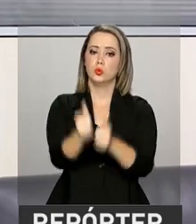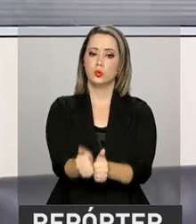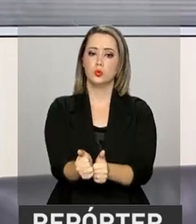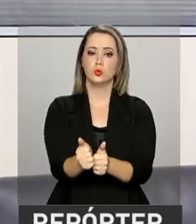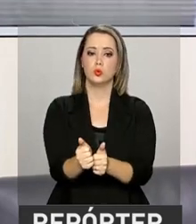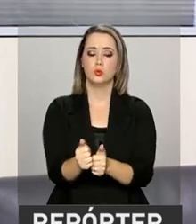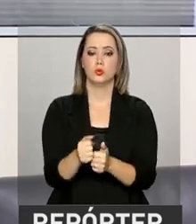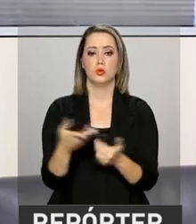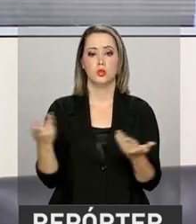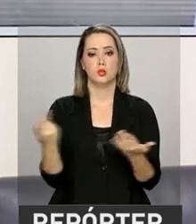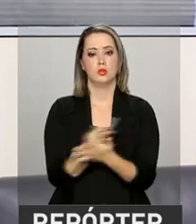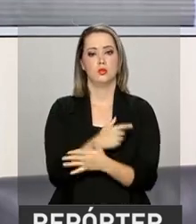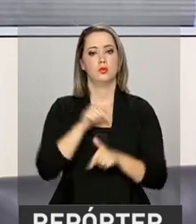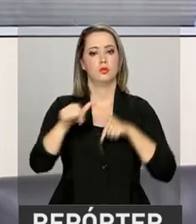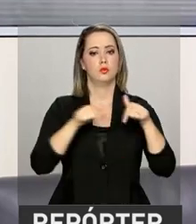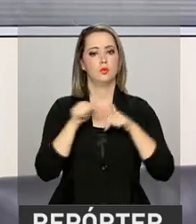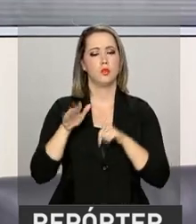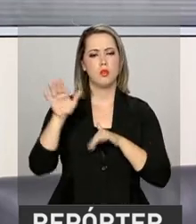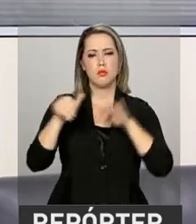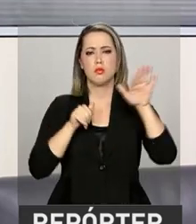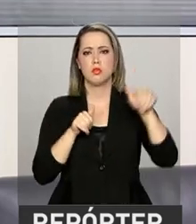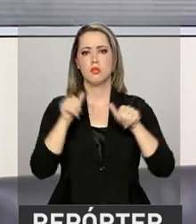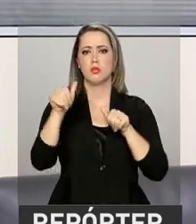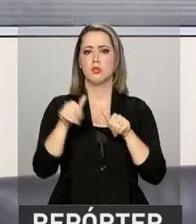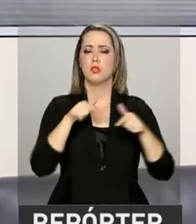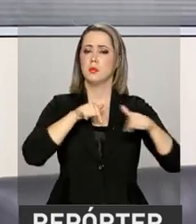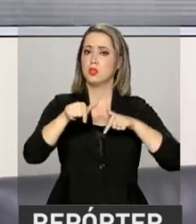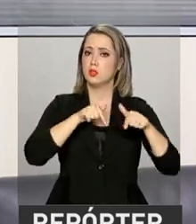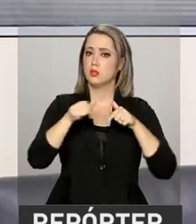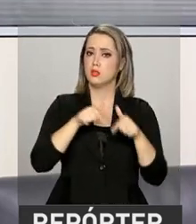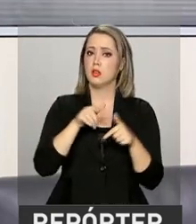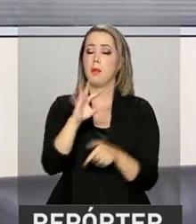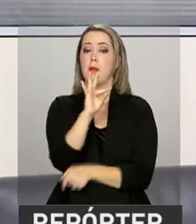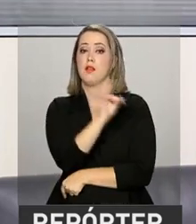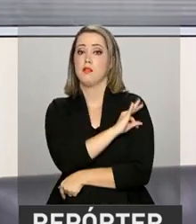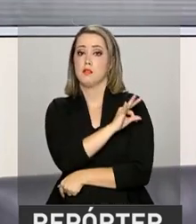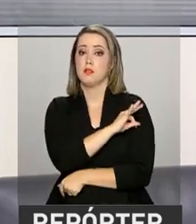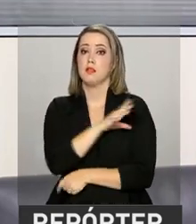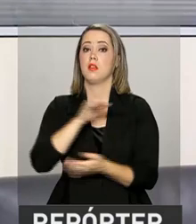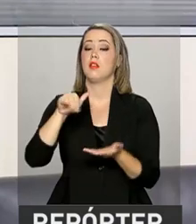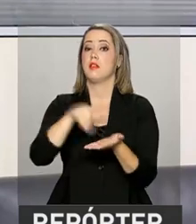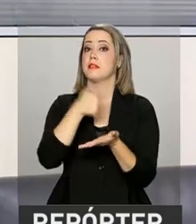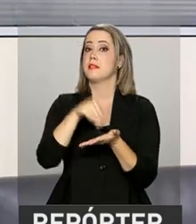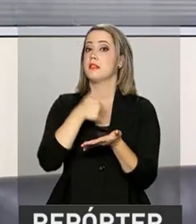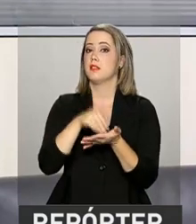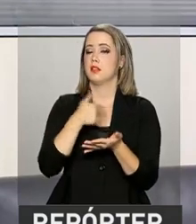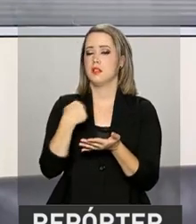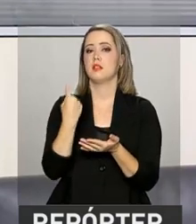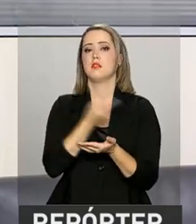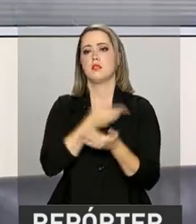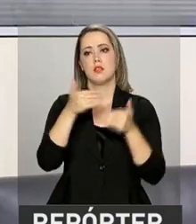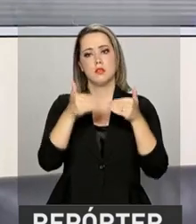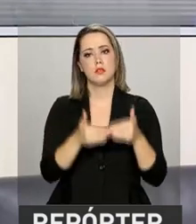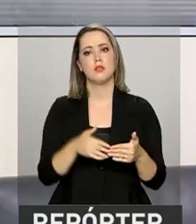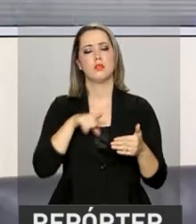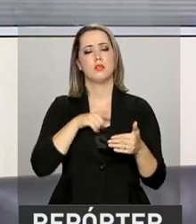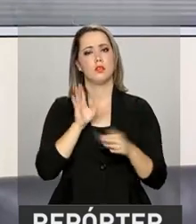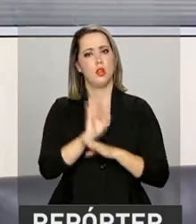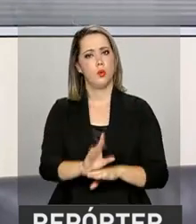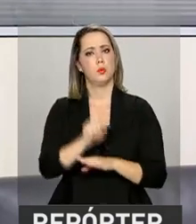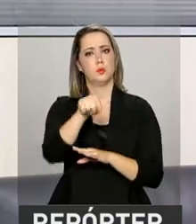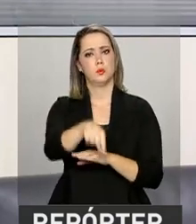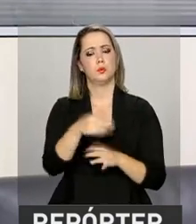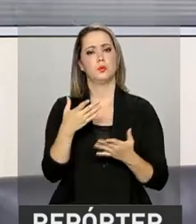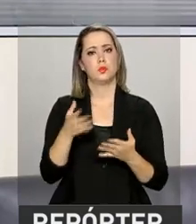ações e chamadas de assistência técnica que a Secretaria está à frente, elas têm a diretriz de